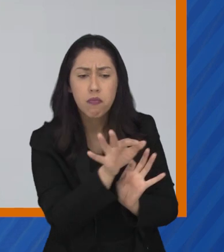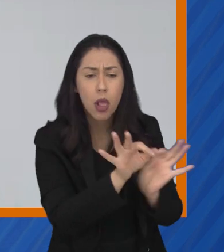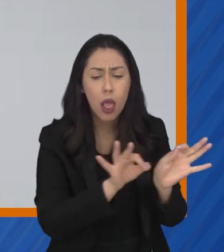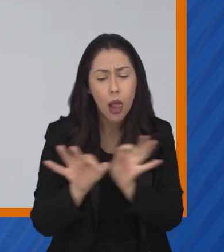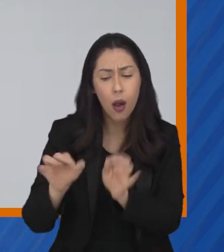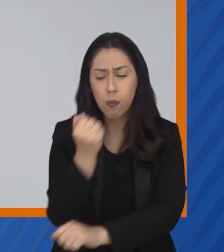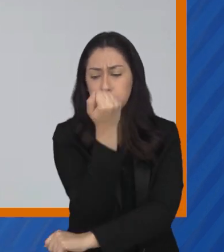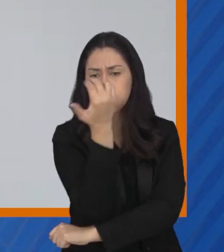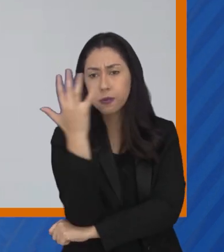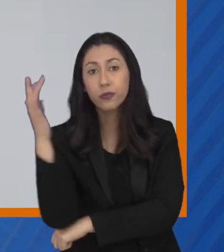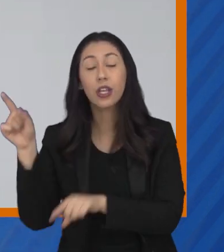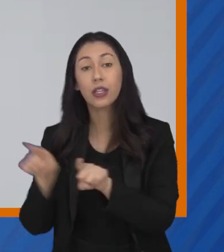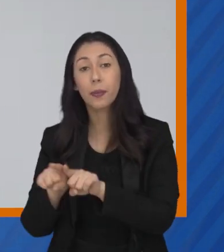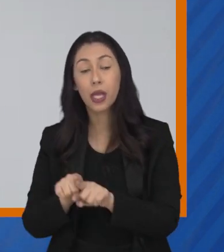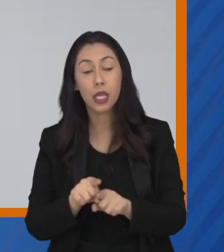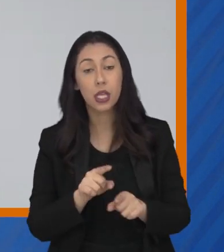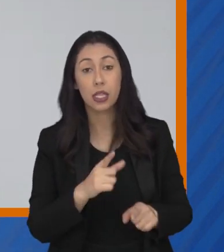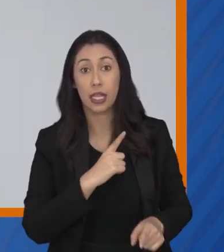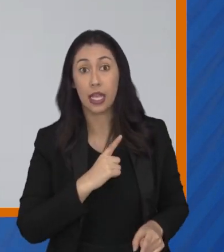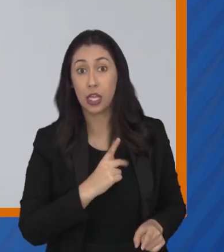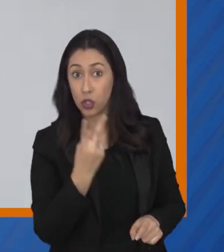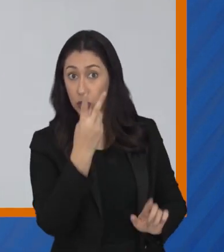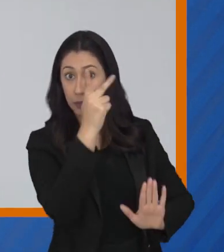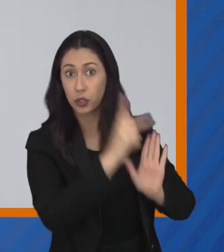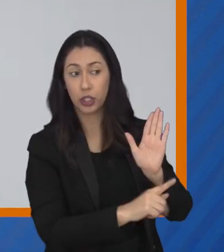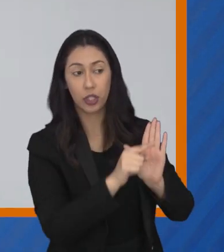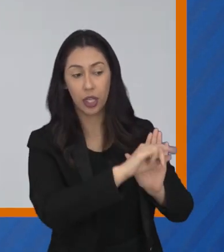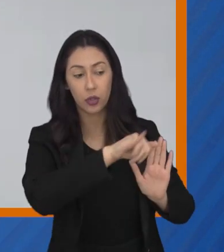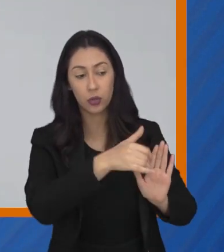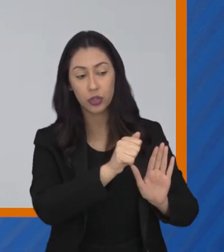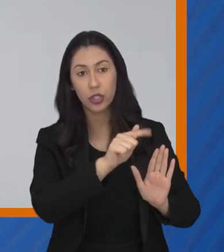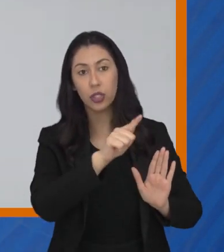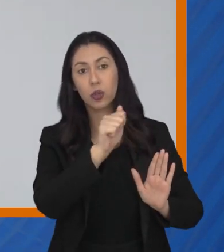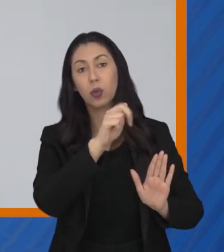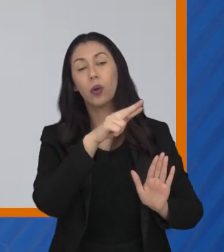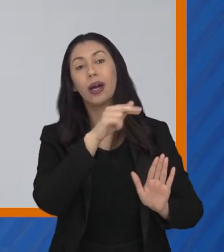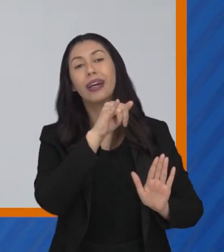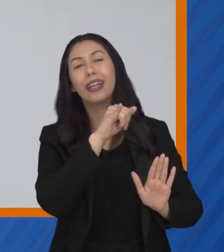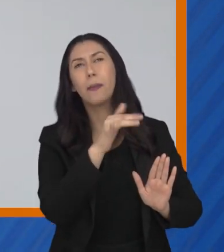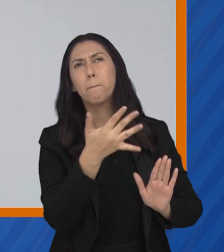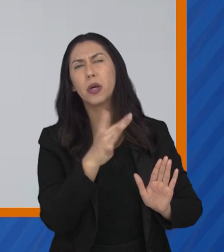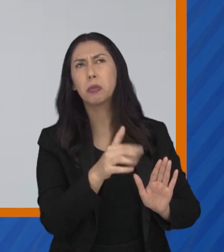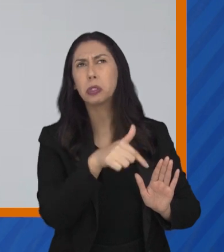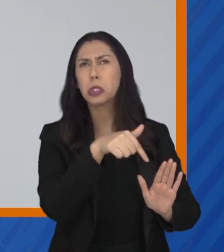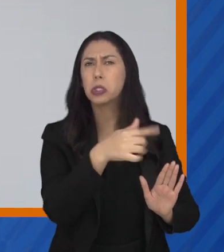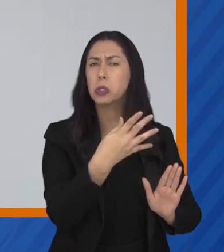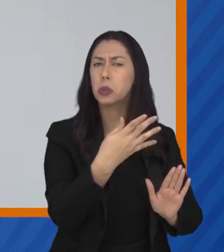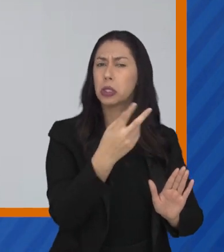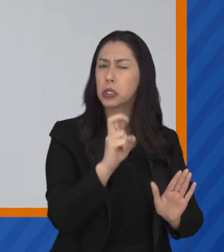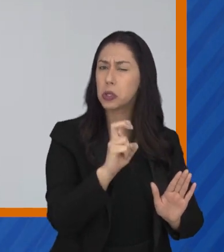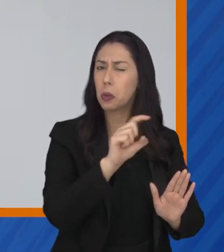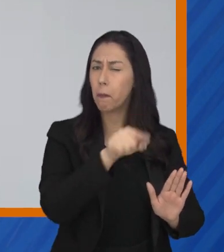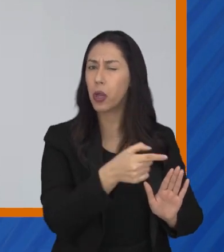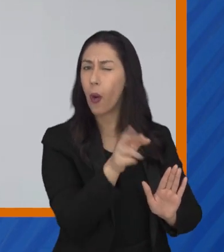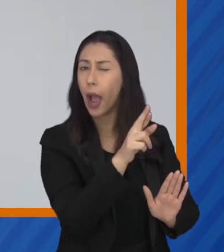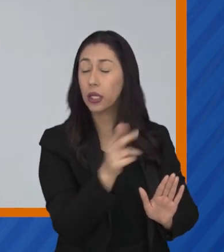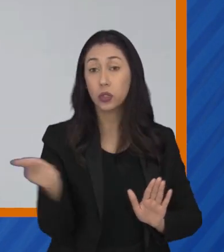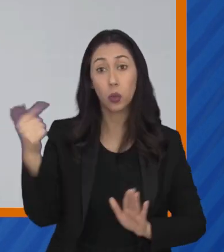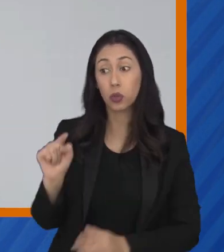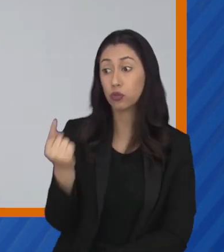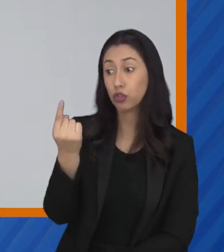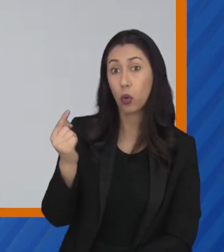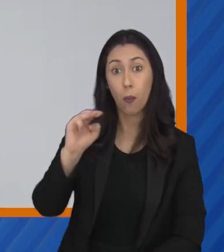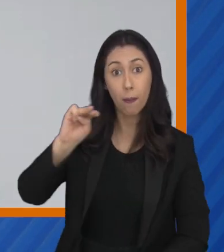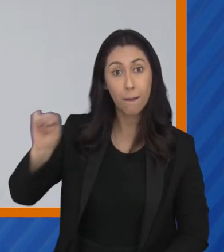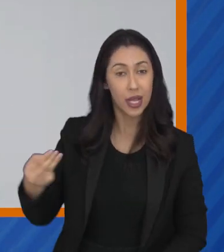dois projetos até no manancial do Jaguari, um de valor aproximadamente de 745 mil